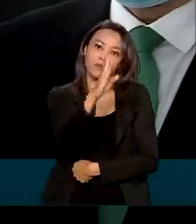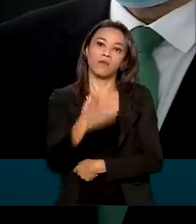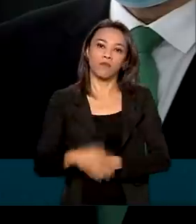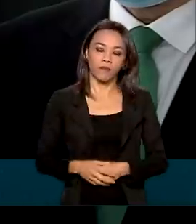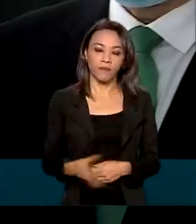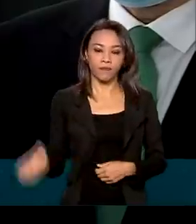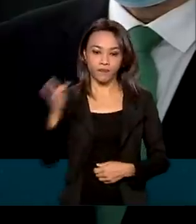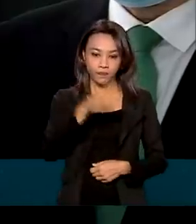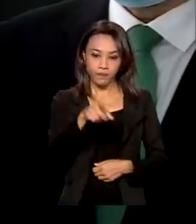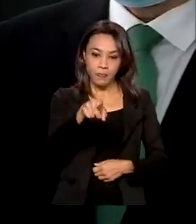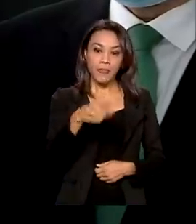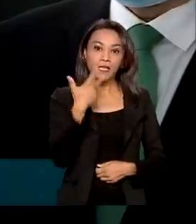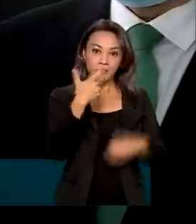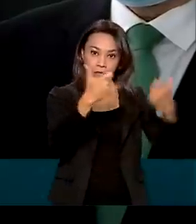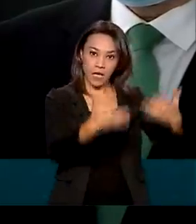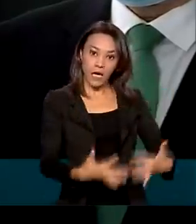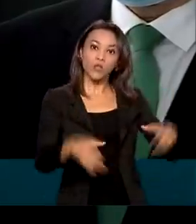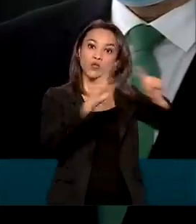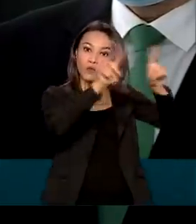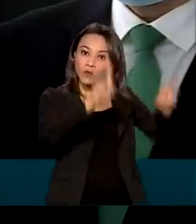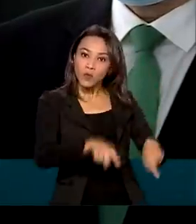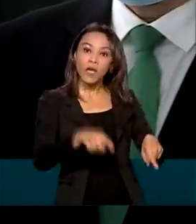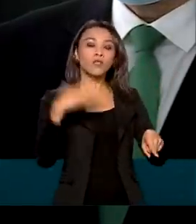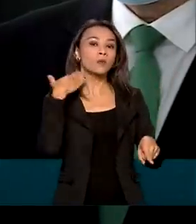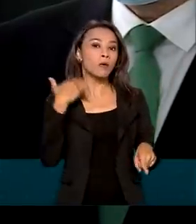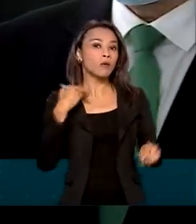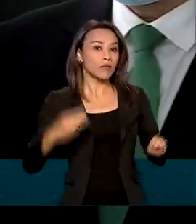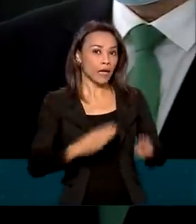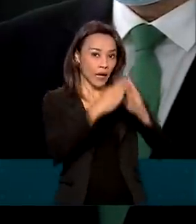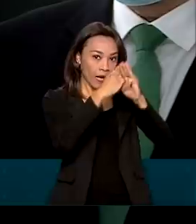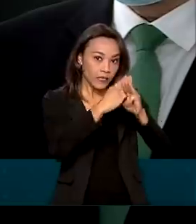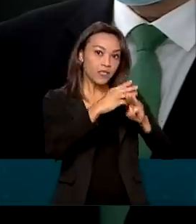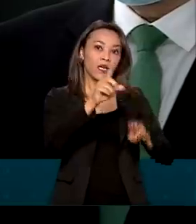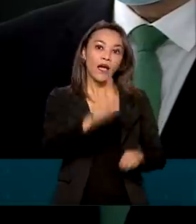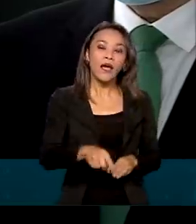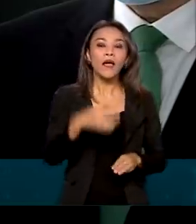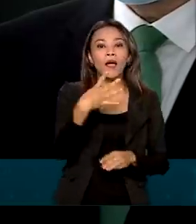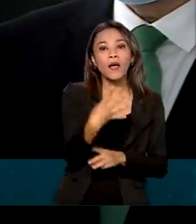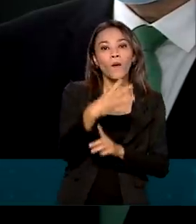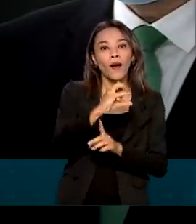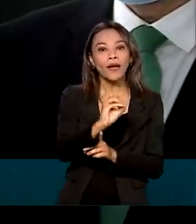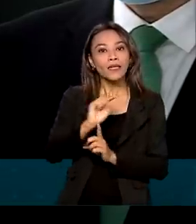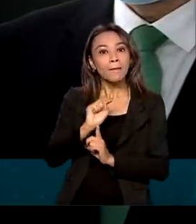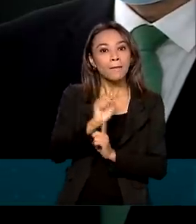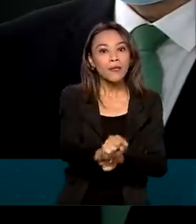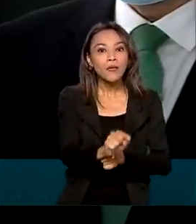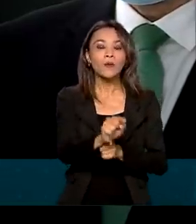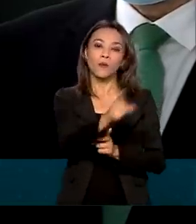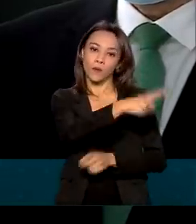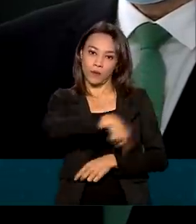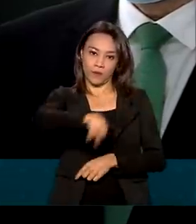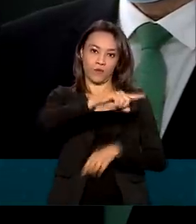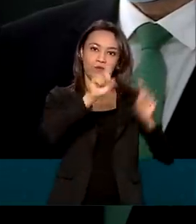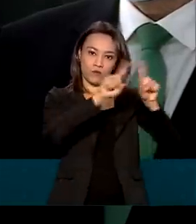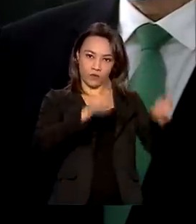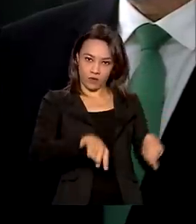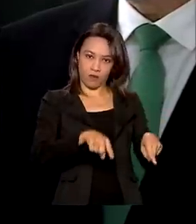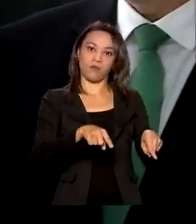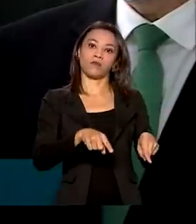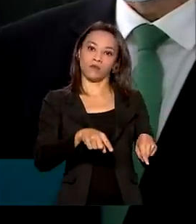empregados da Caixa, que estão na linha de frente, são 40 mil na linha de frente, eles têm